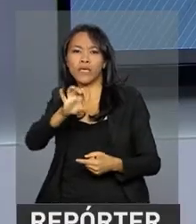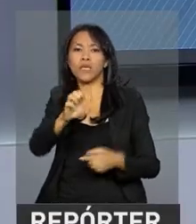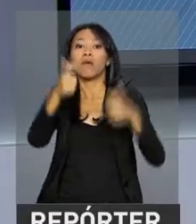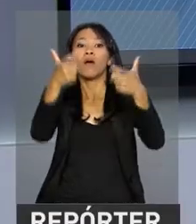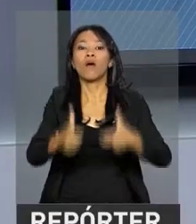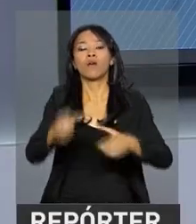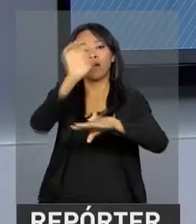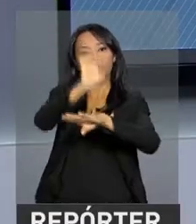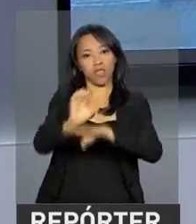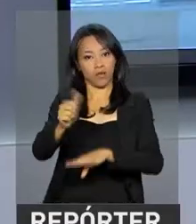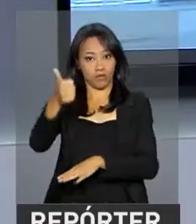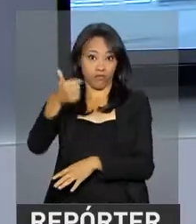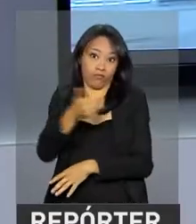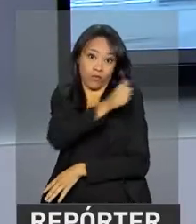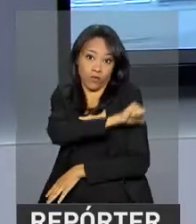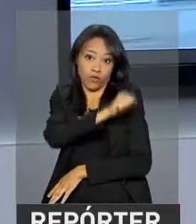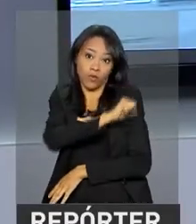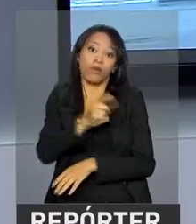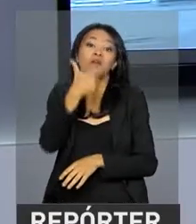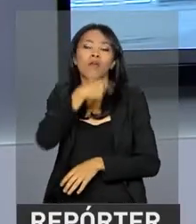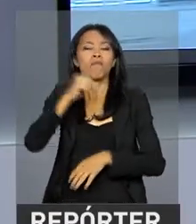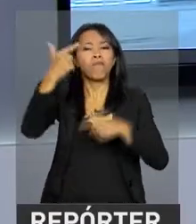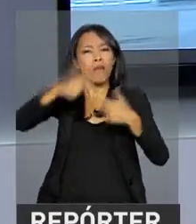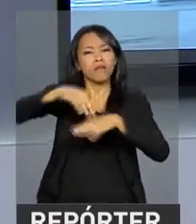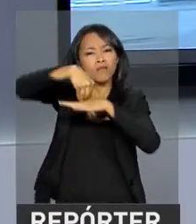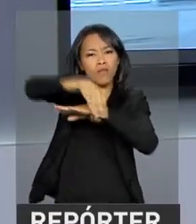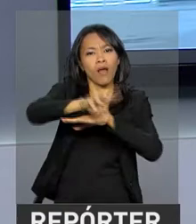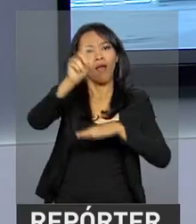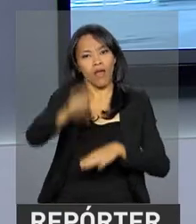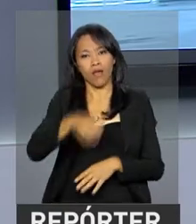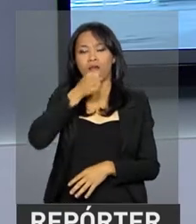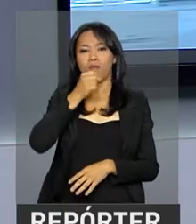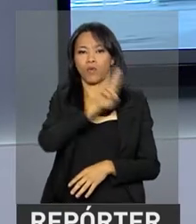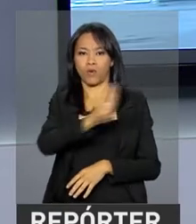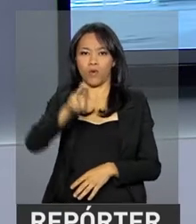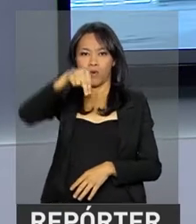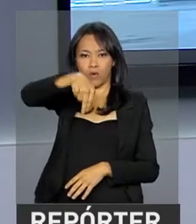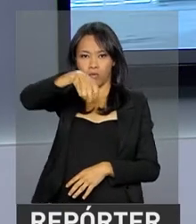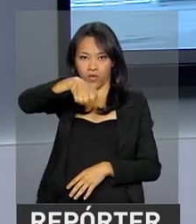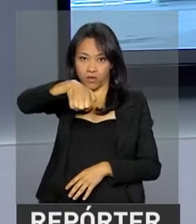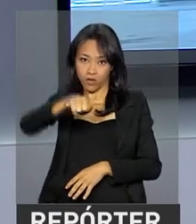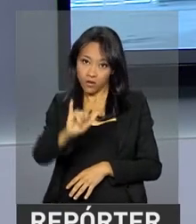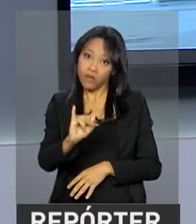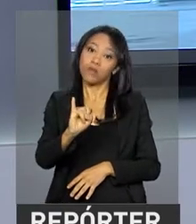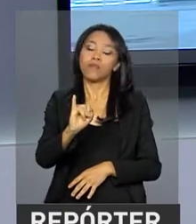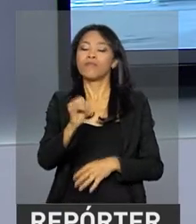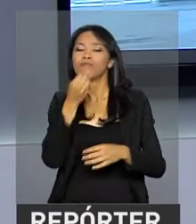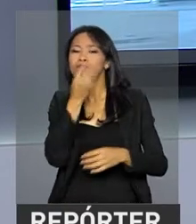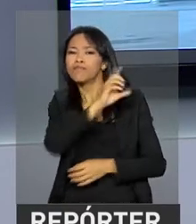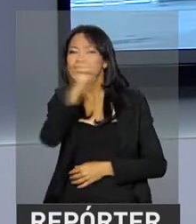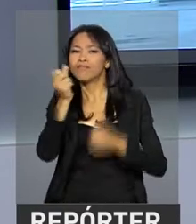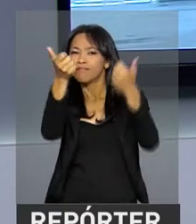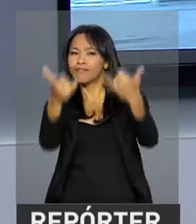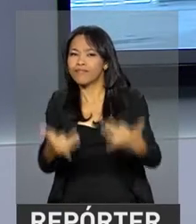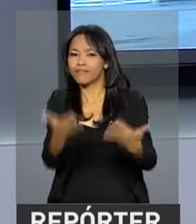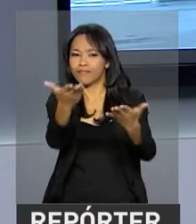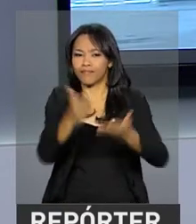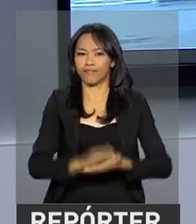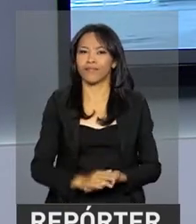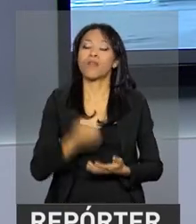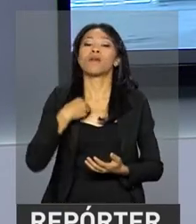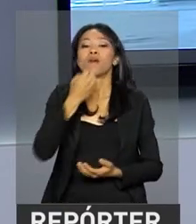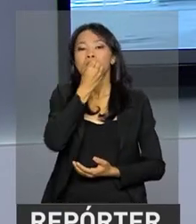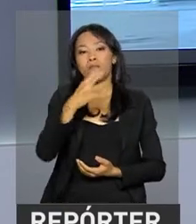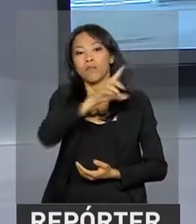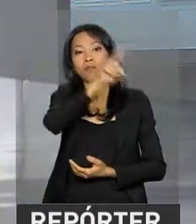informações para a gente ao vivo é o repórter Ney Pereira, que conversa com a gente direto do Palácio do Planalto. Oi, Ney, bom dia. Bom dia, Leandro.